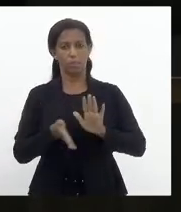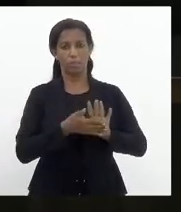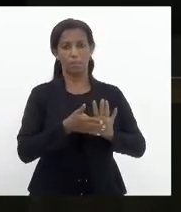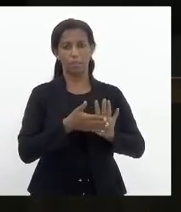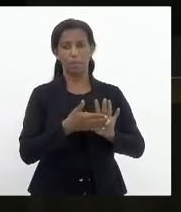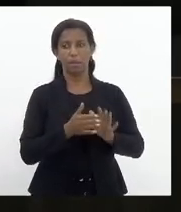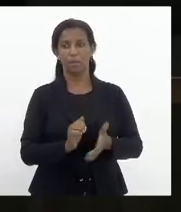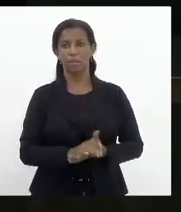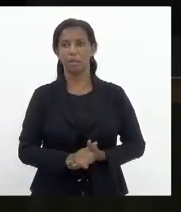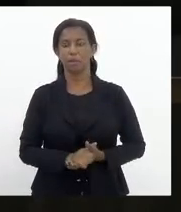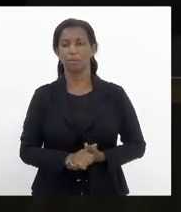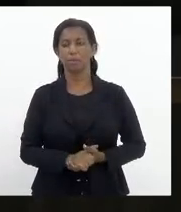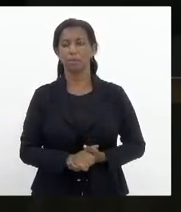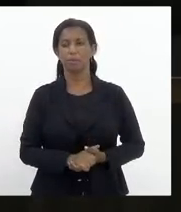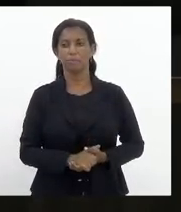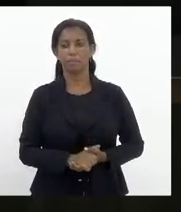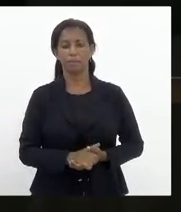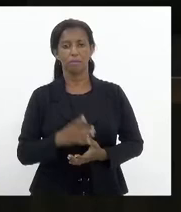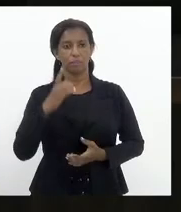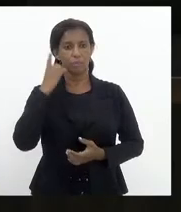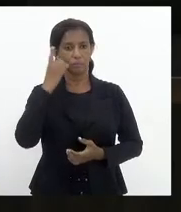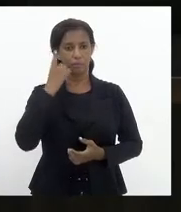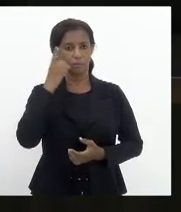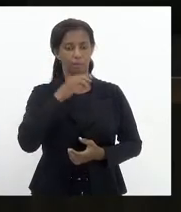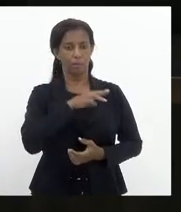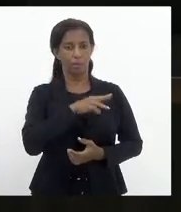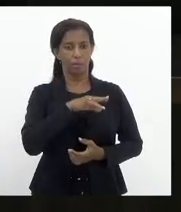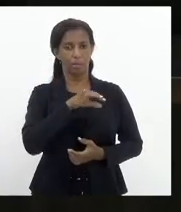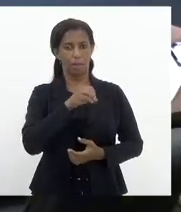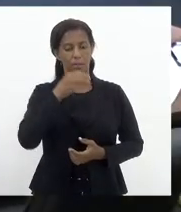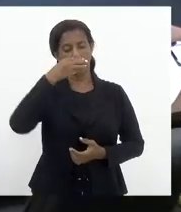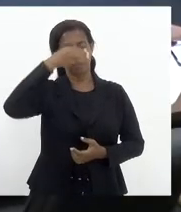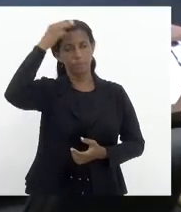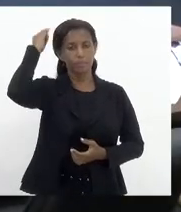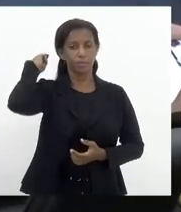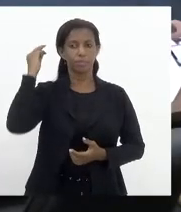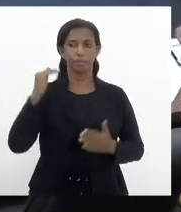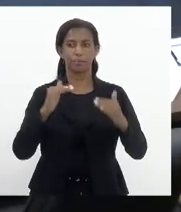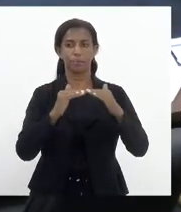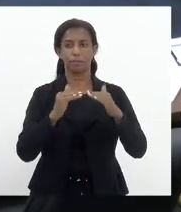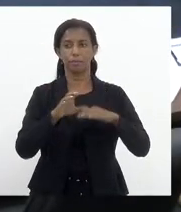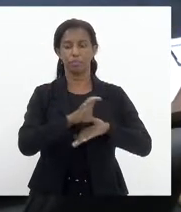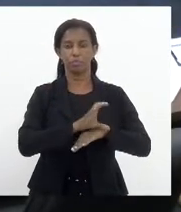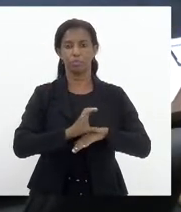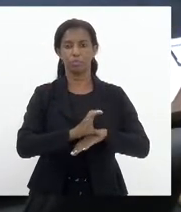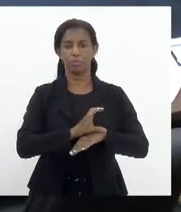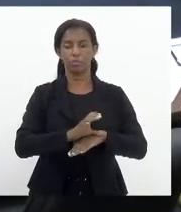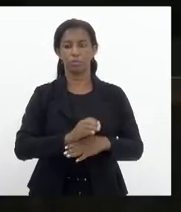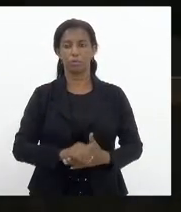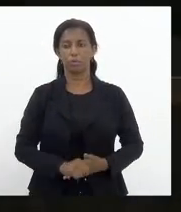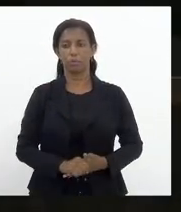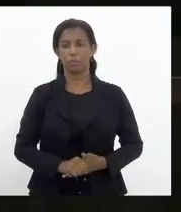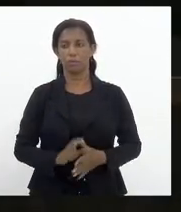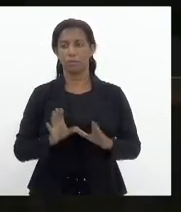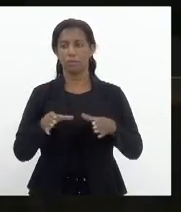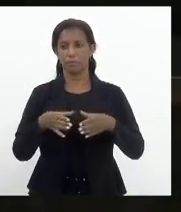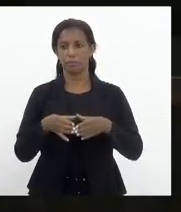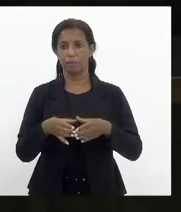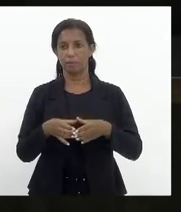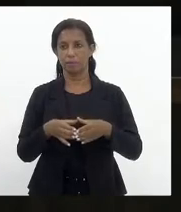pareceres pela comissão de Constituição e Justiça, deputado Márcio Pacheco. Parecer pela constitucionalidade, presidente. Pela comissão